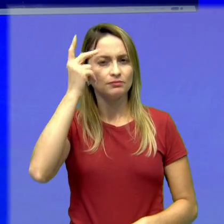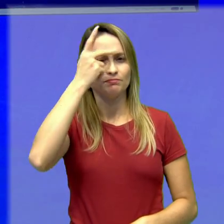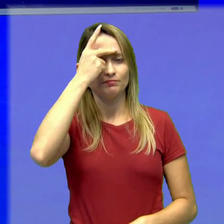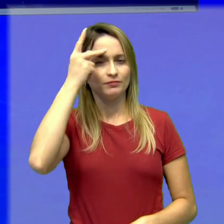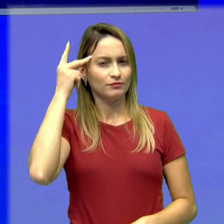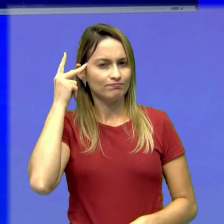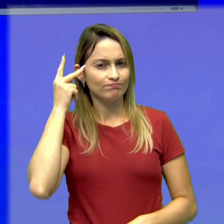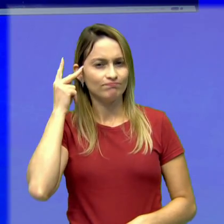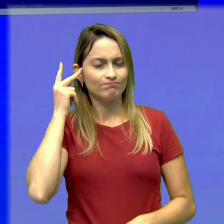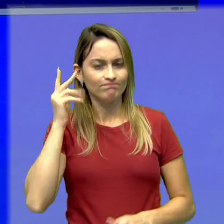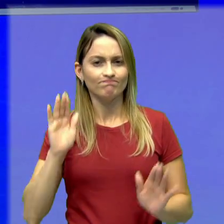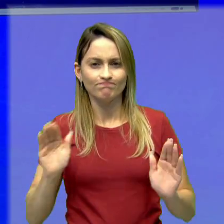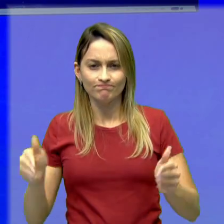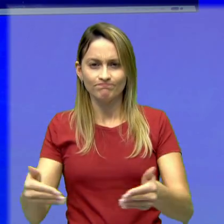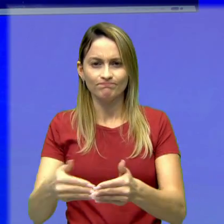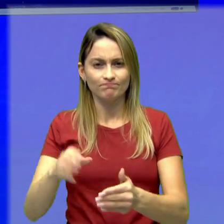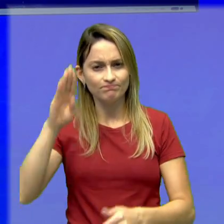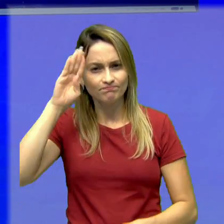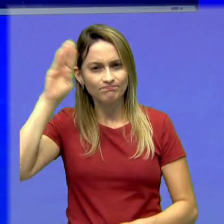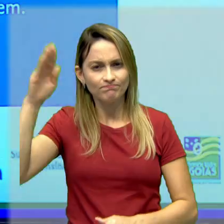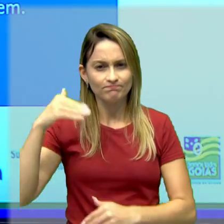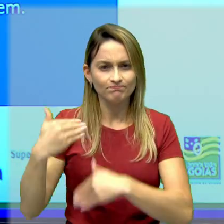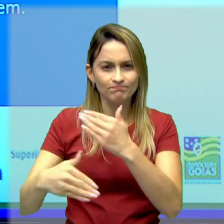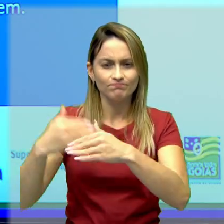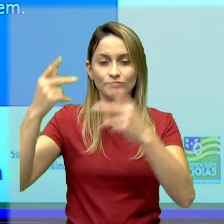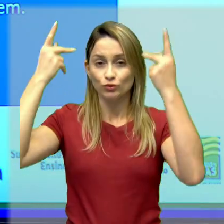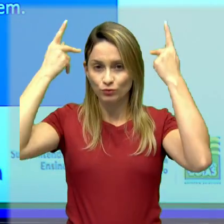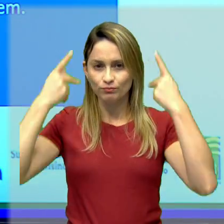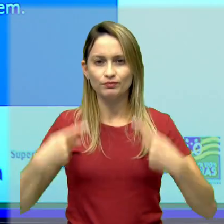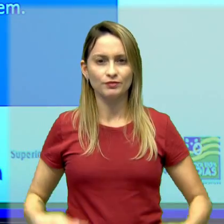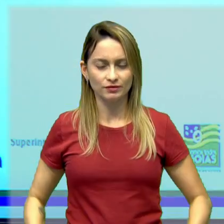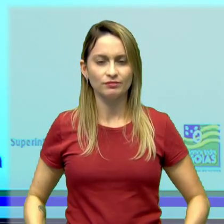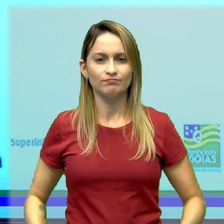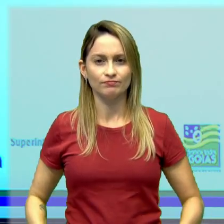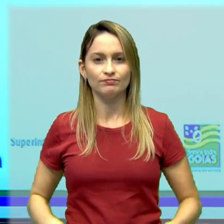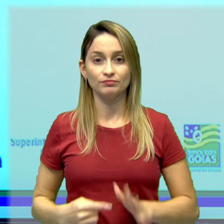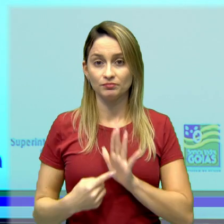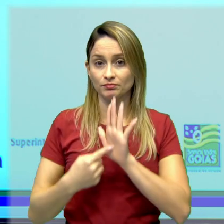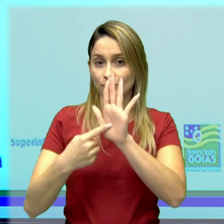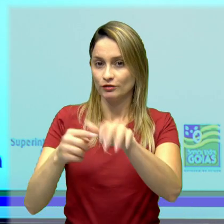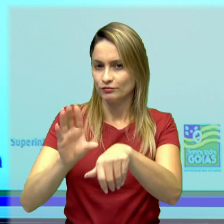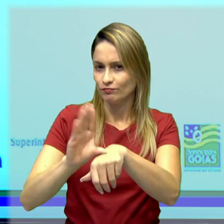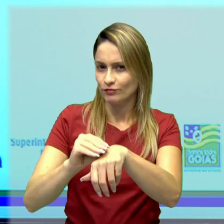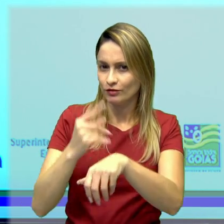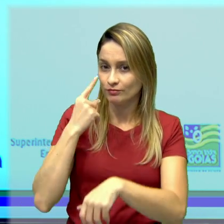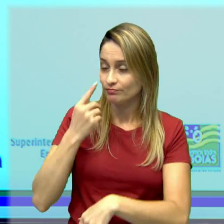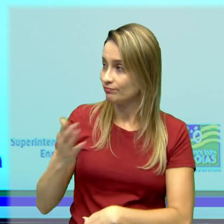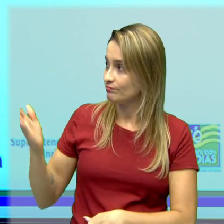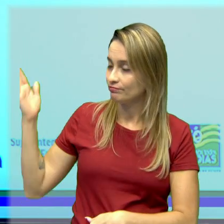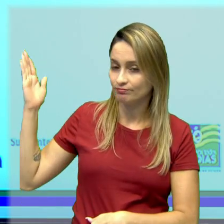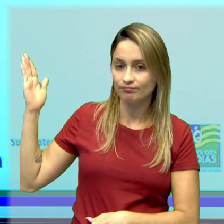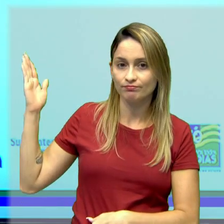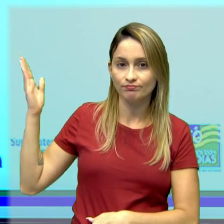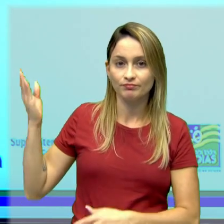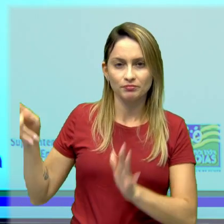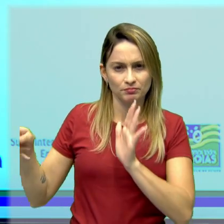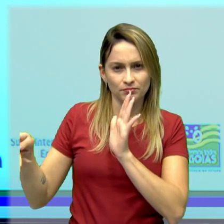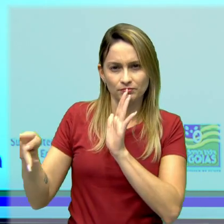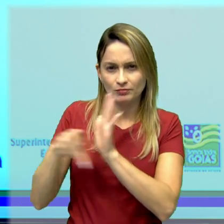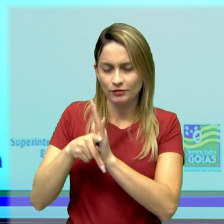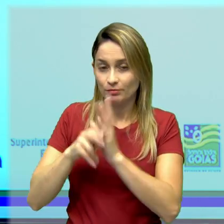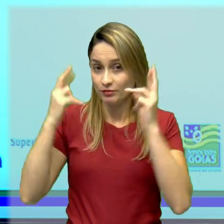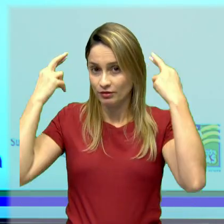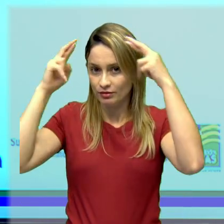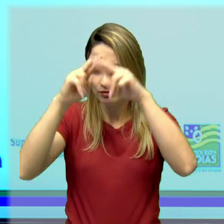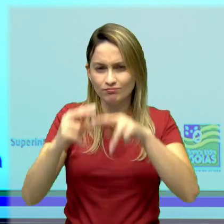Então, o homem era estudado como centro do processo humano. Tá bom? Separei uma foto aí pra vocês de Atenas Antiga,